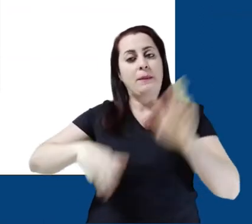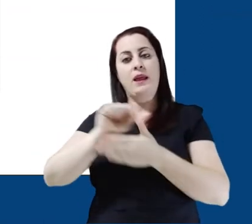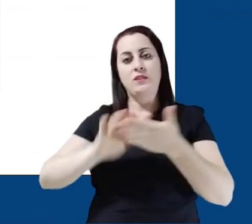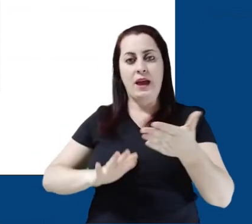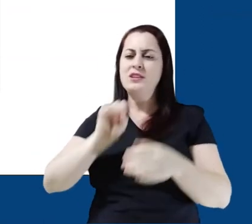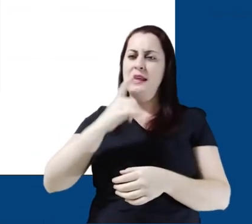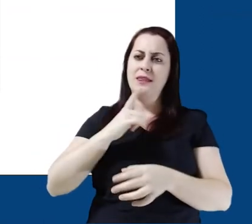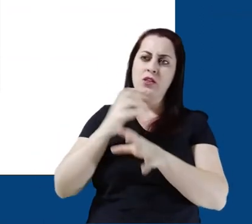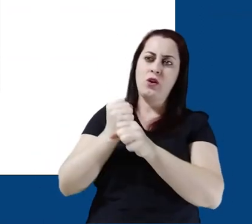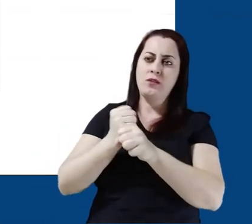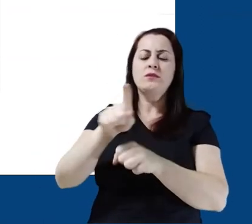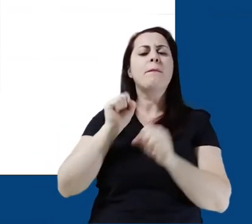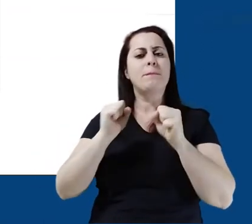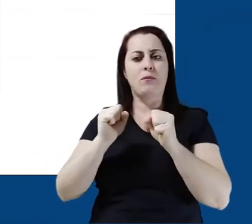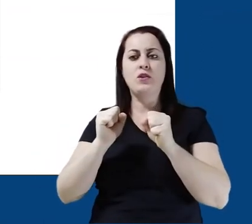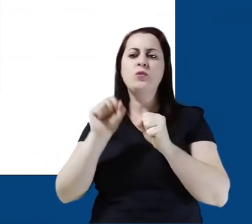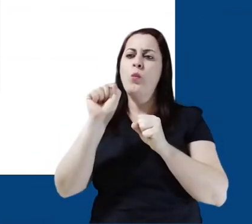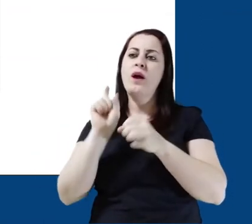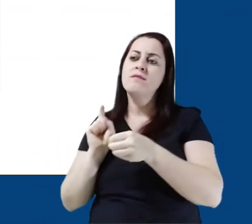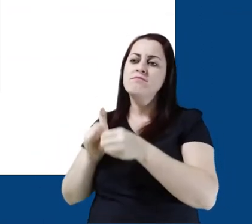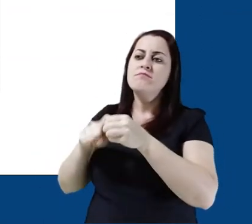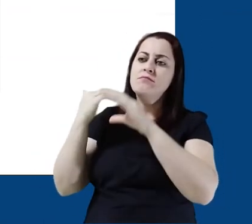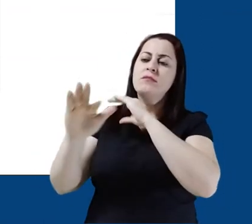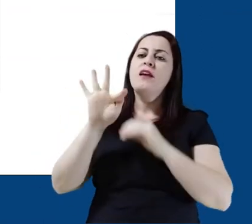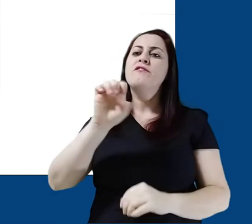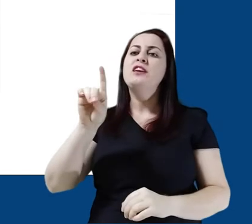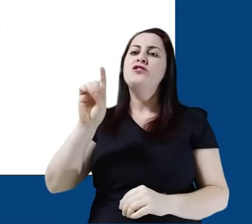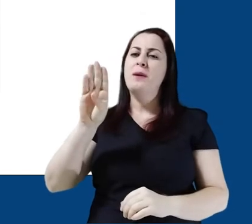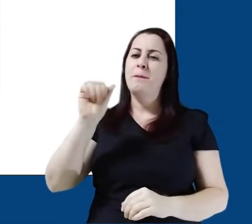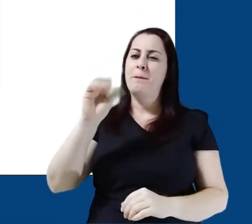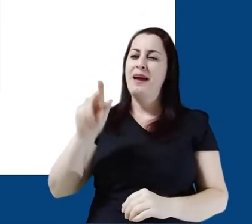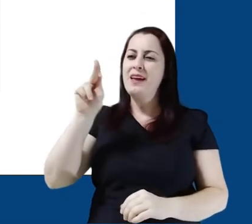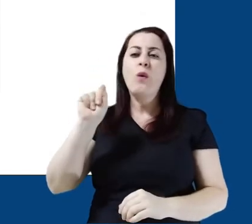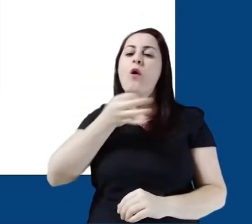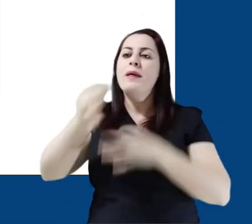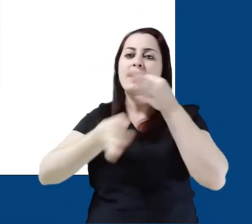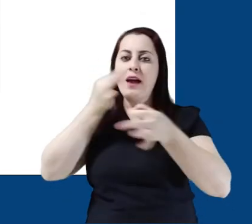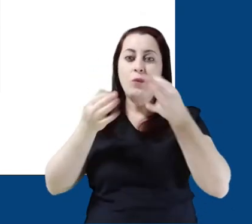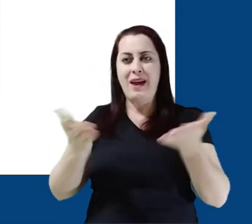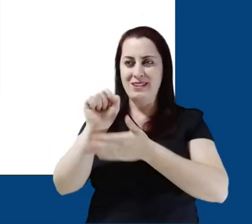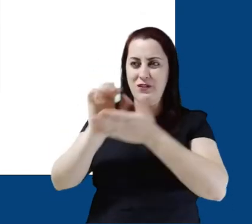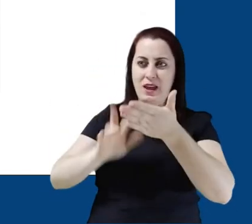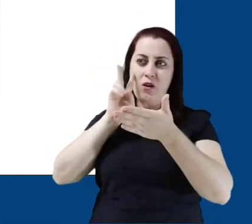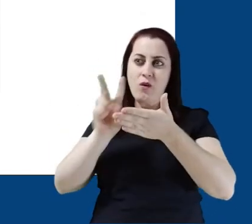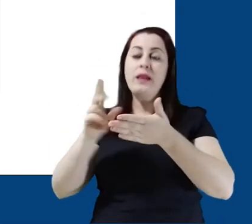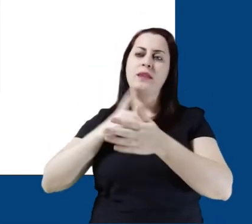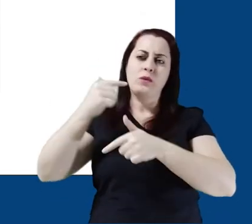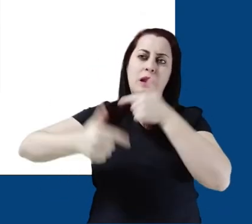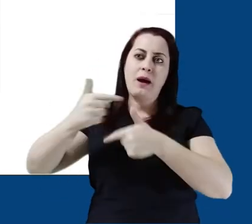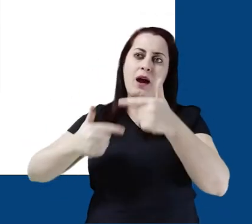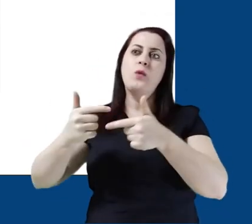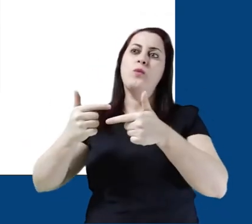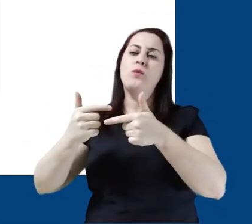Numa atividade sem nota, por exemplo, você pode gerar apenas um feedback usando o campo de comentários. Nesta atividade que estou agora, tem um trabalho atribuído,